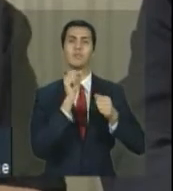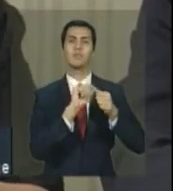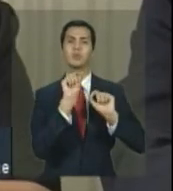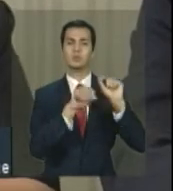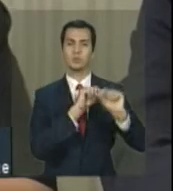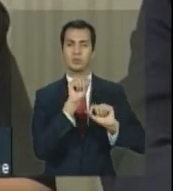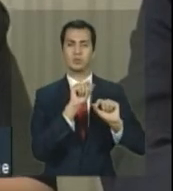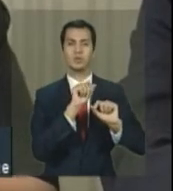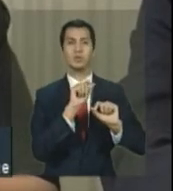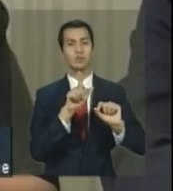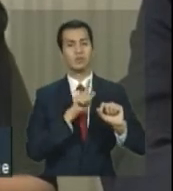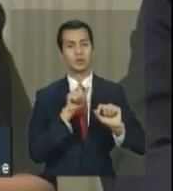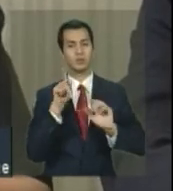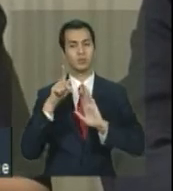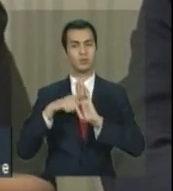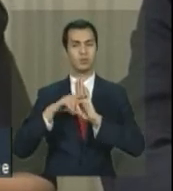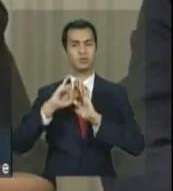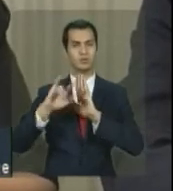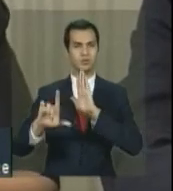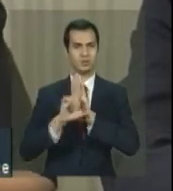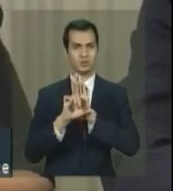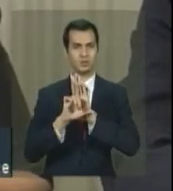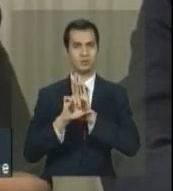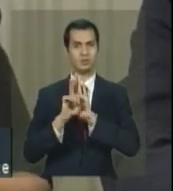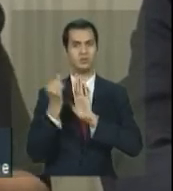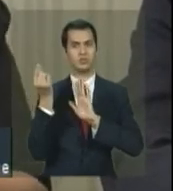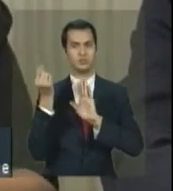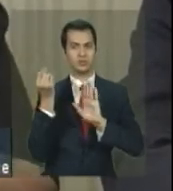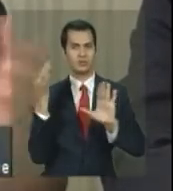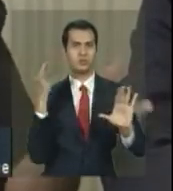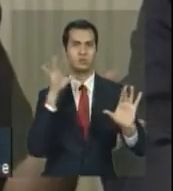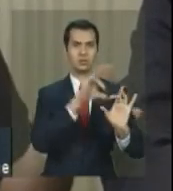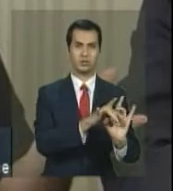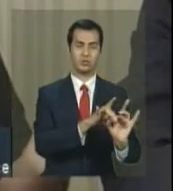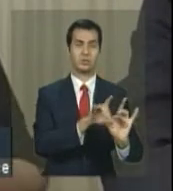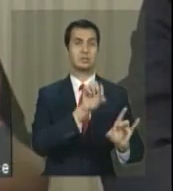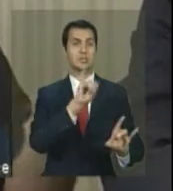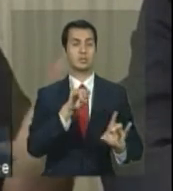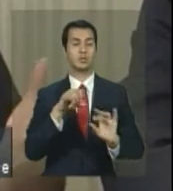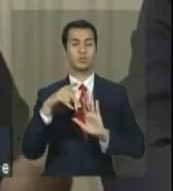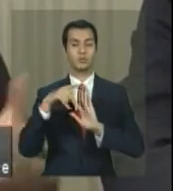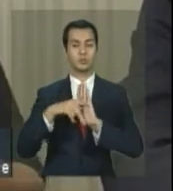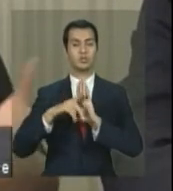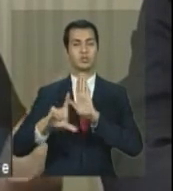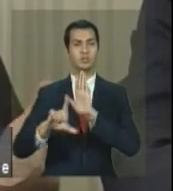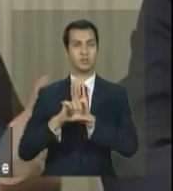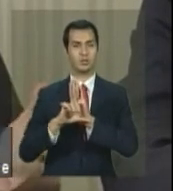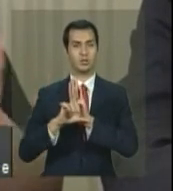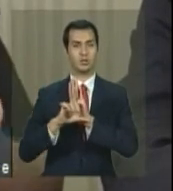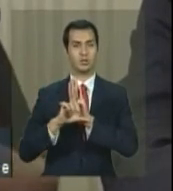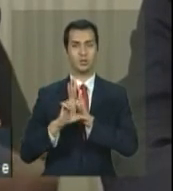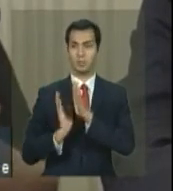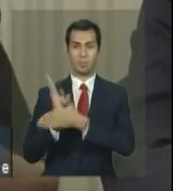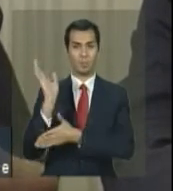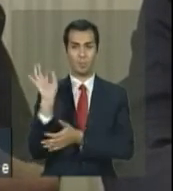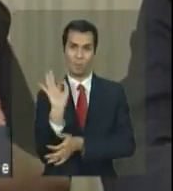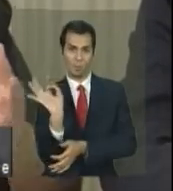do projeto de lei, portanto, à medida que o projeto de lei não fosse aprovado, esse edital seria suspenso,